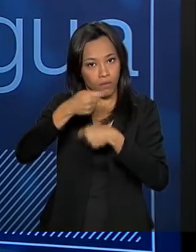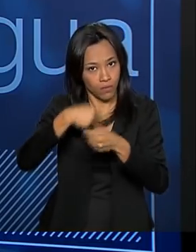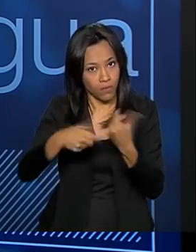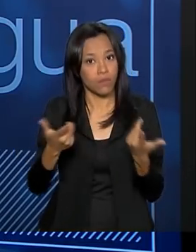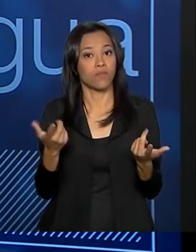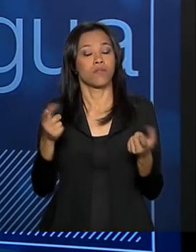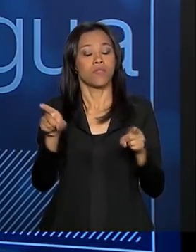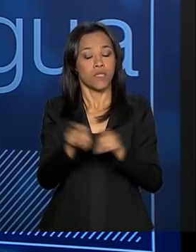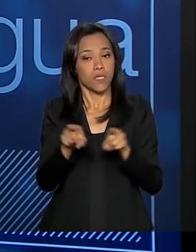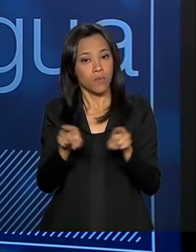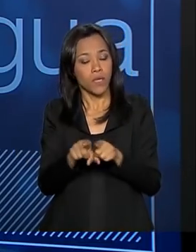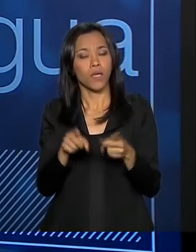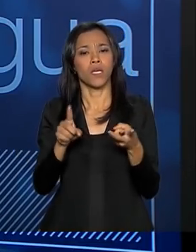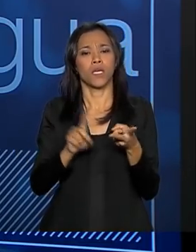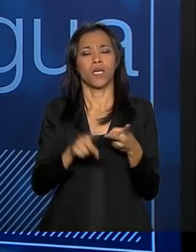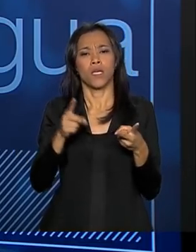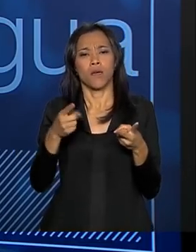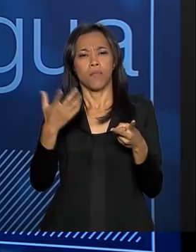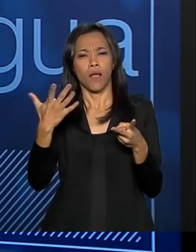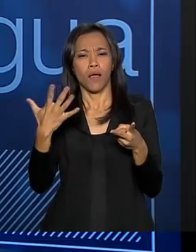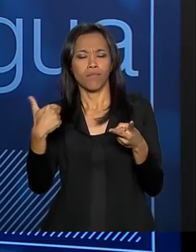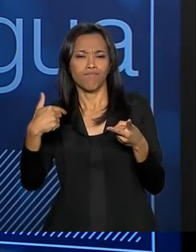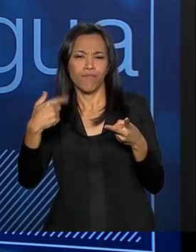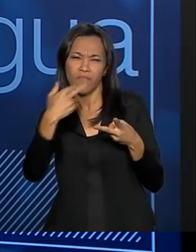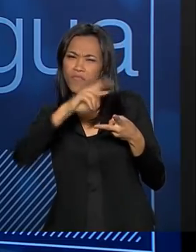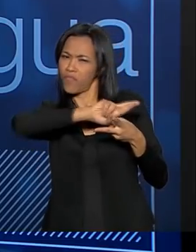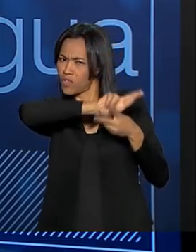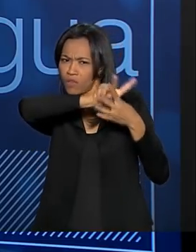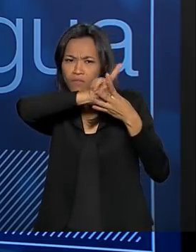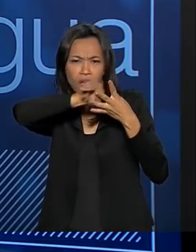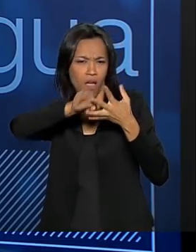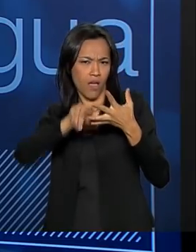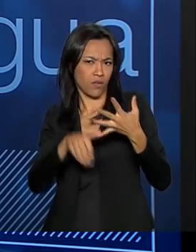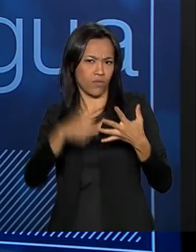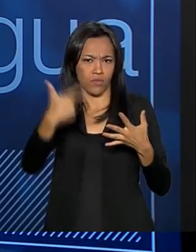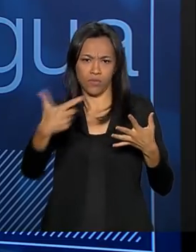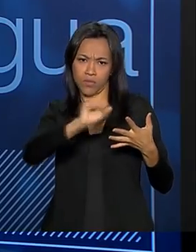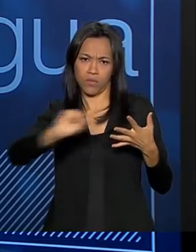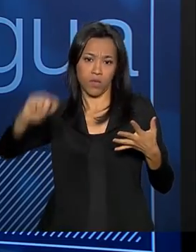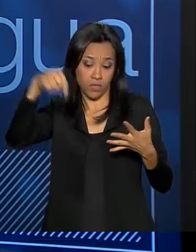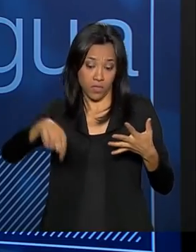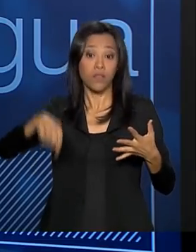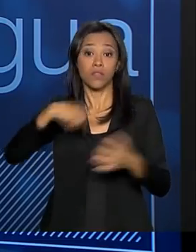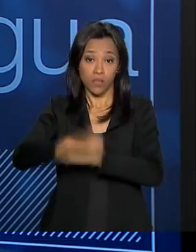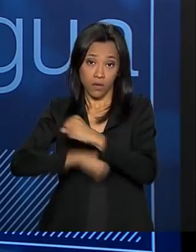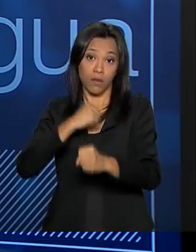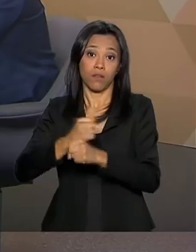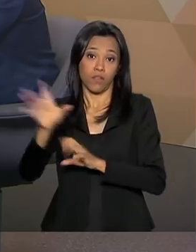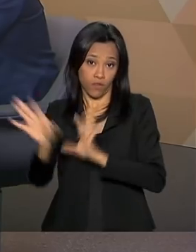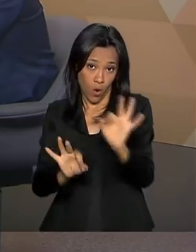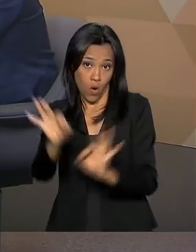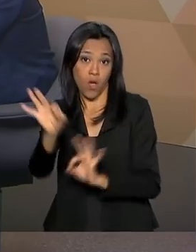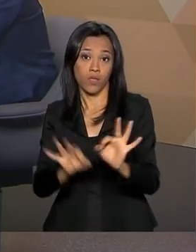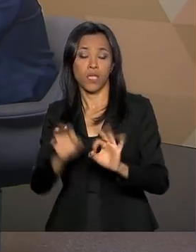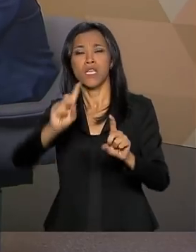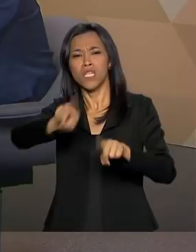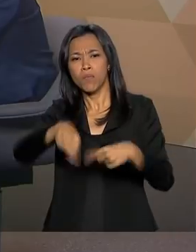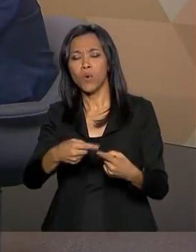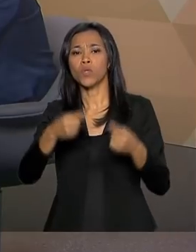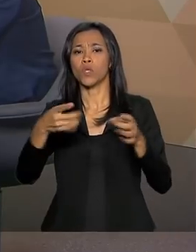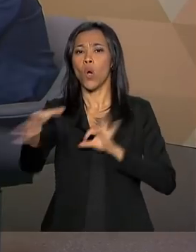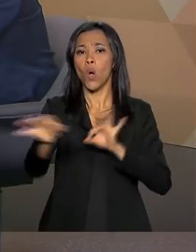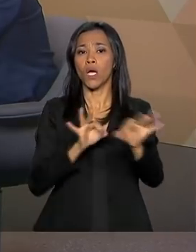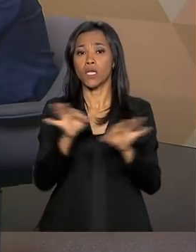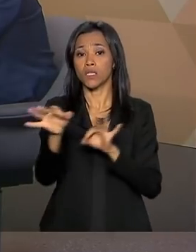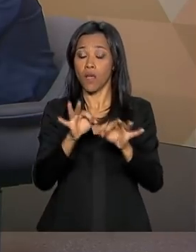expertise amealhada nesses vários fóruns que vamos fazer no segundo semestre desse ano, poder fazer um grande fórum internacional de